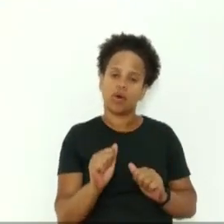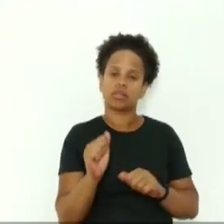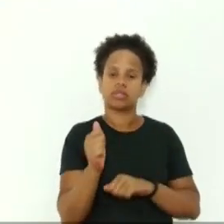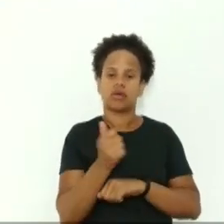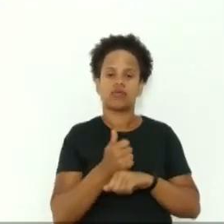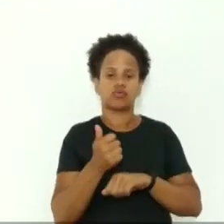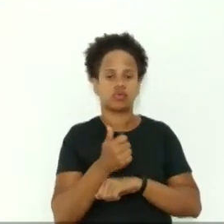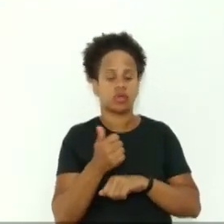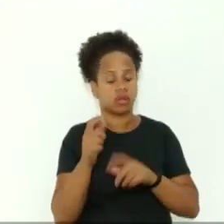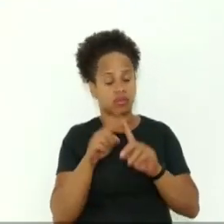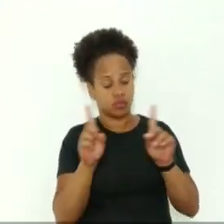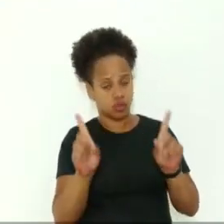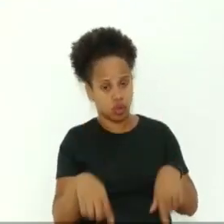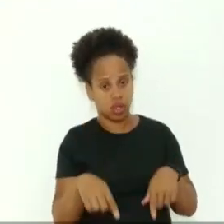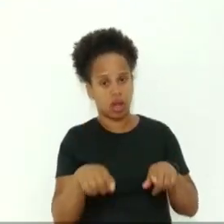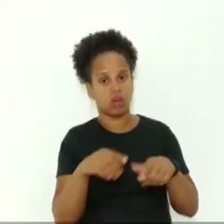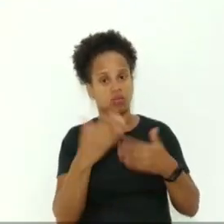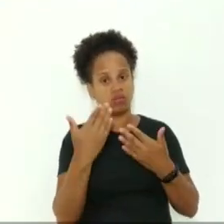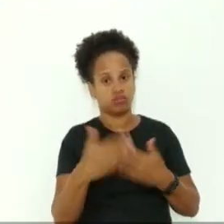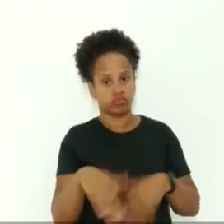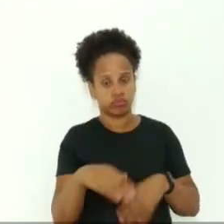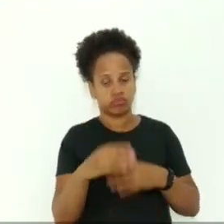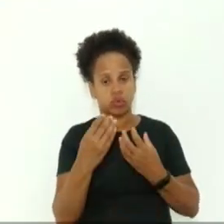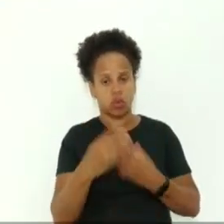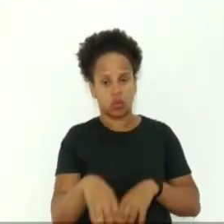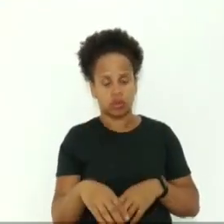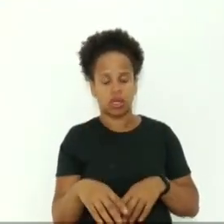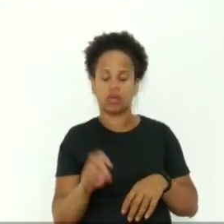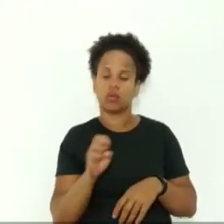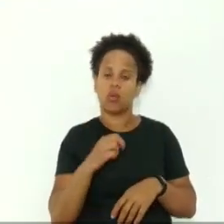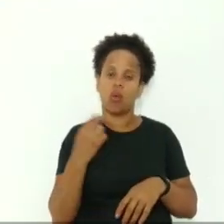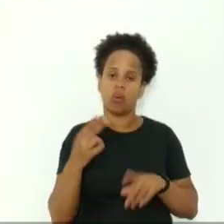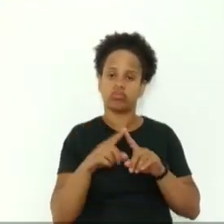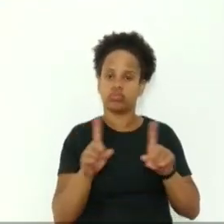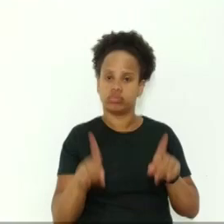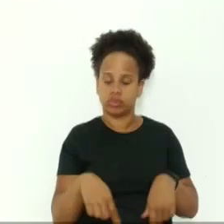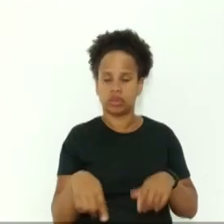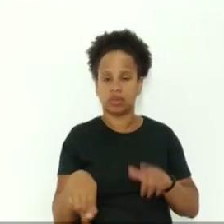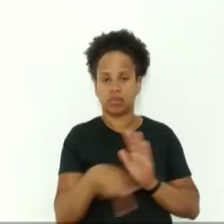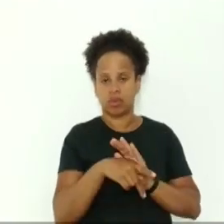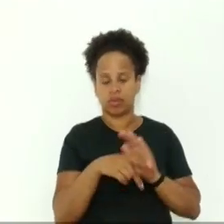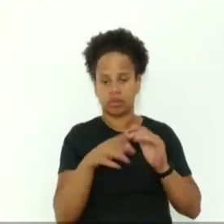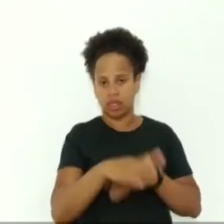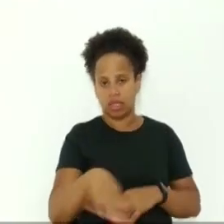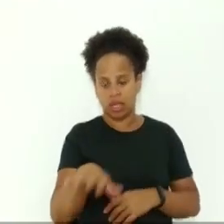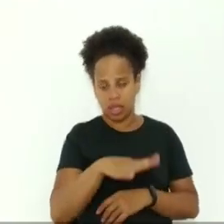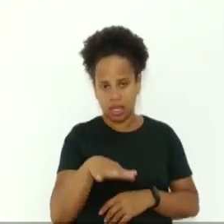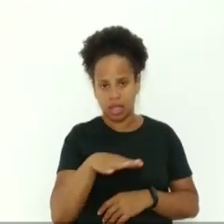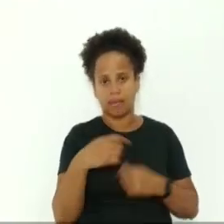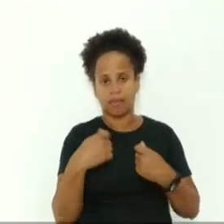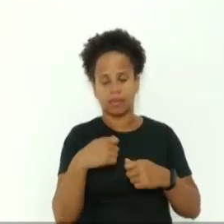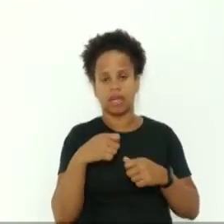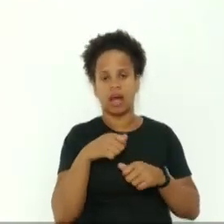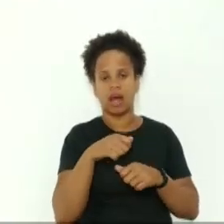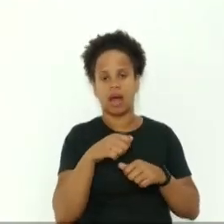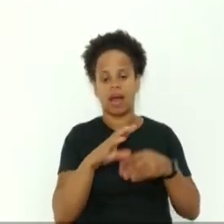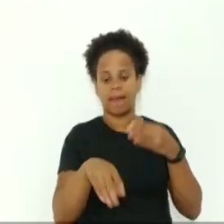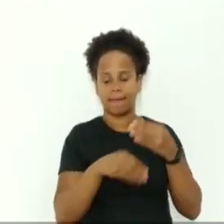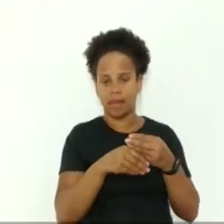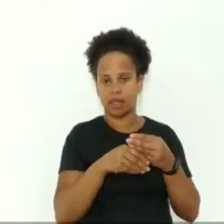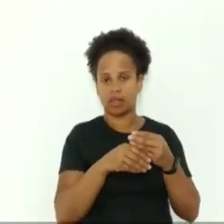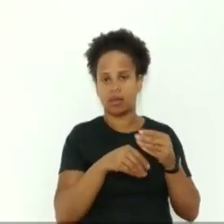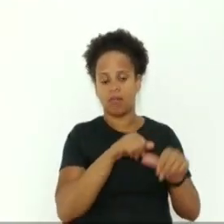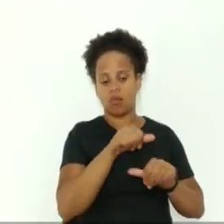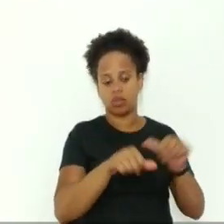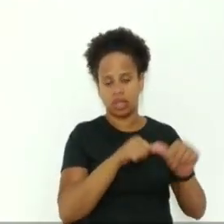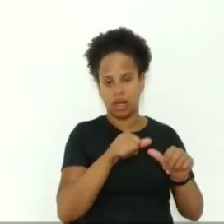área, motivo pelo qual esta comissão sugere a emenda modificativa da redação de trabalhador para servidor